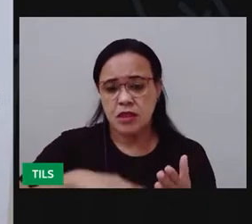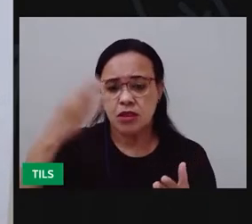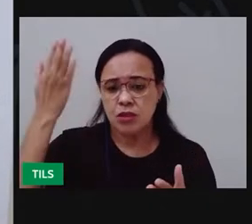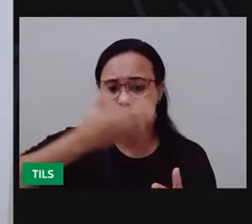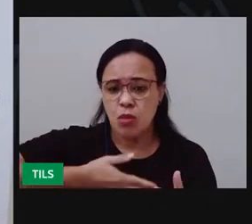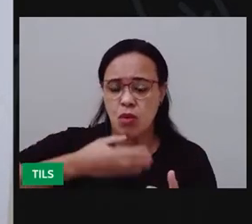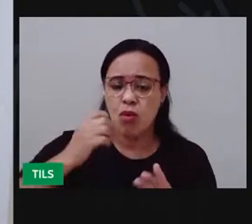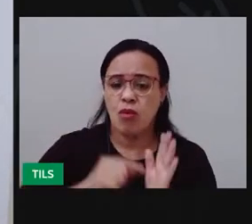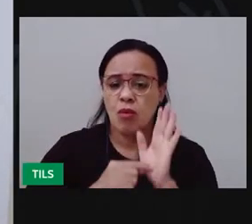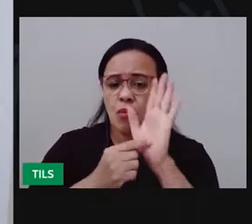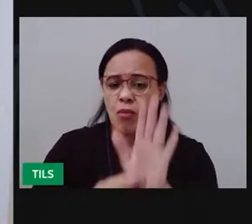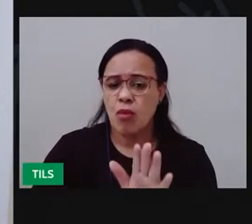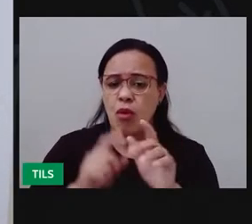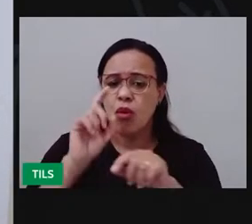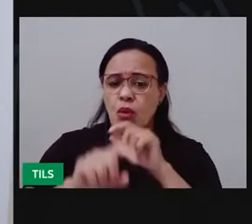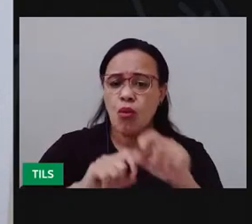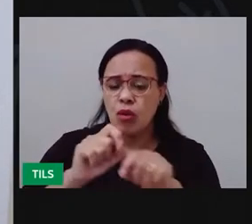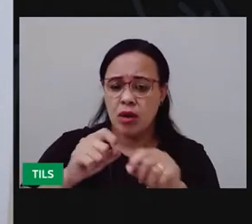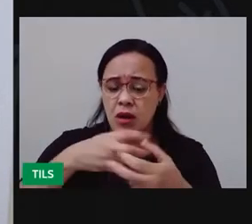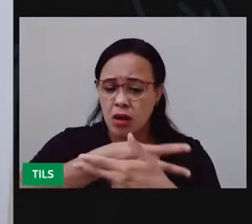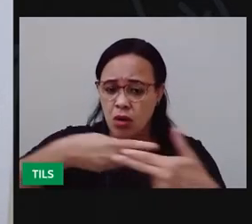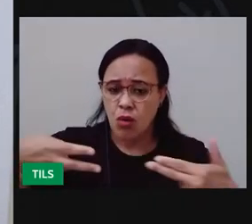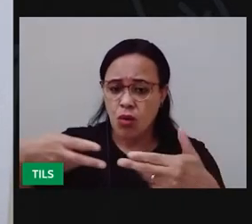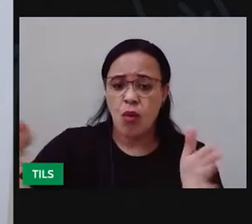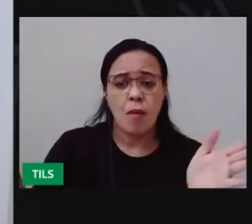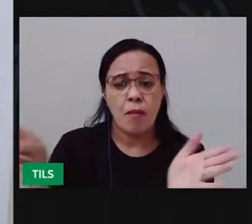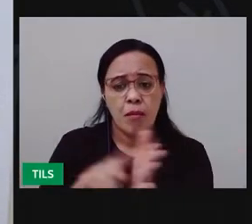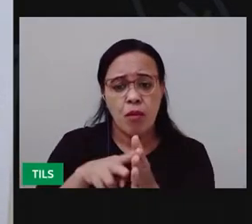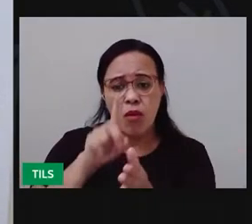típicas dessa região.